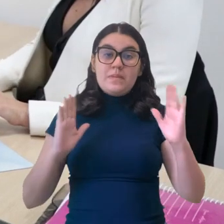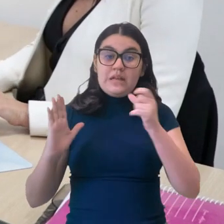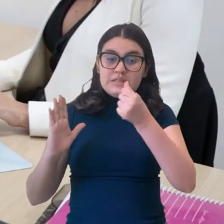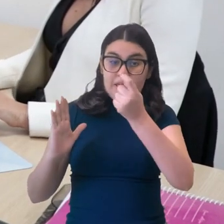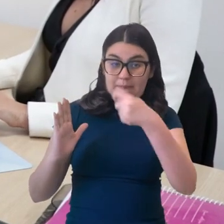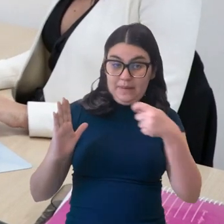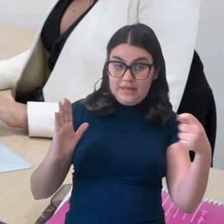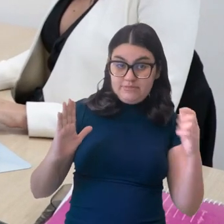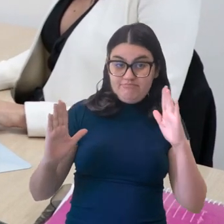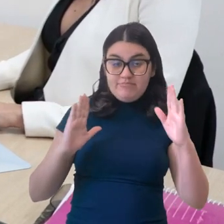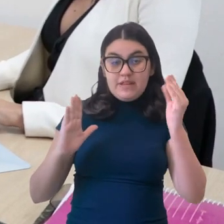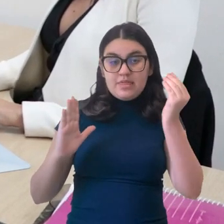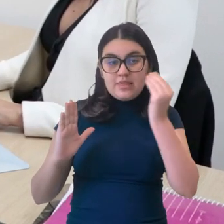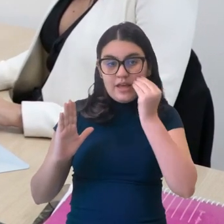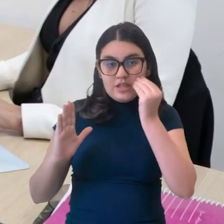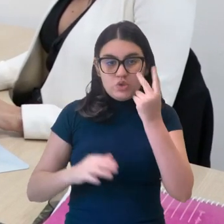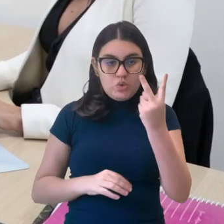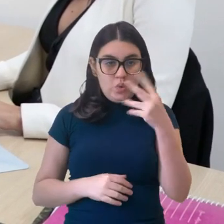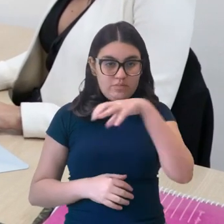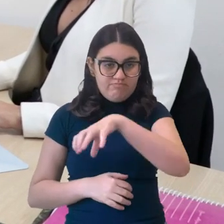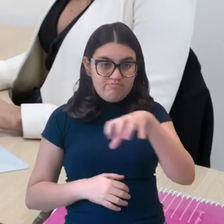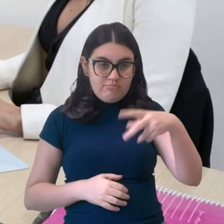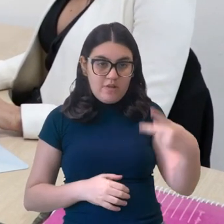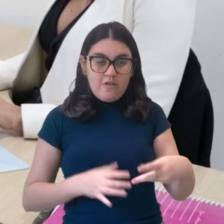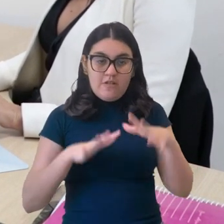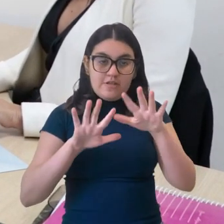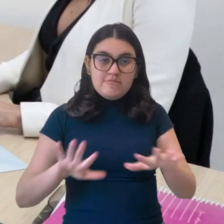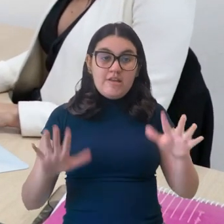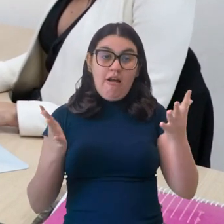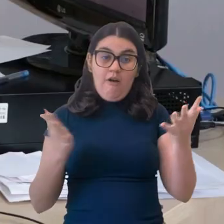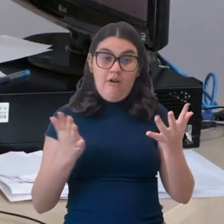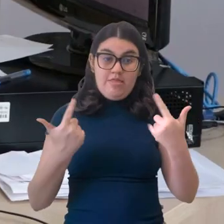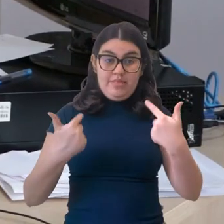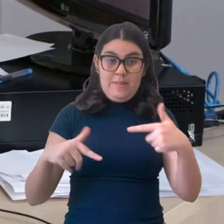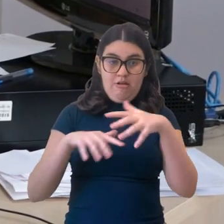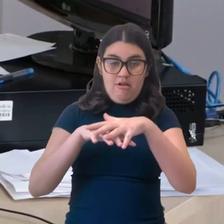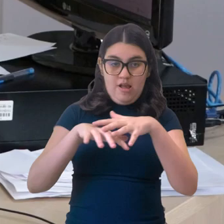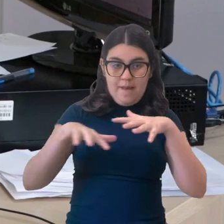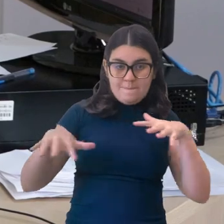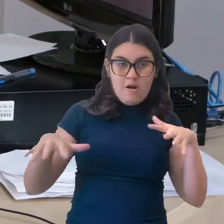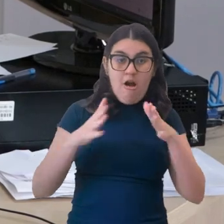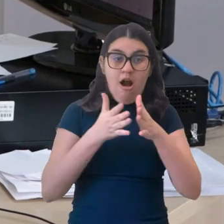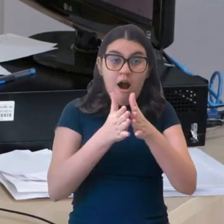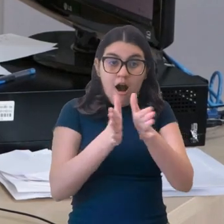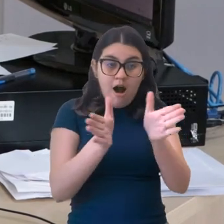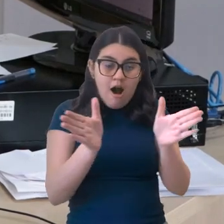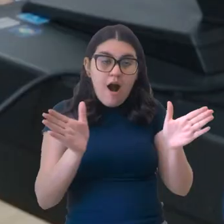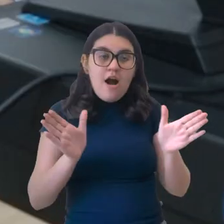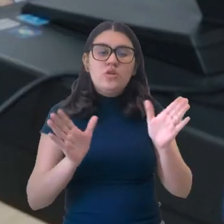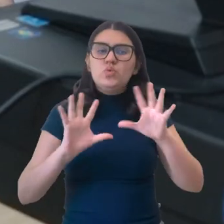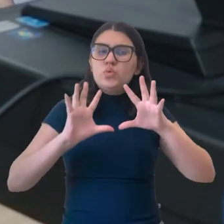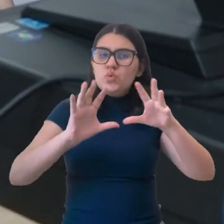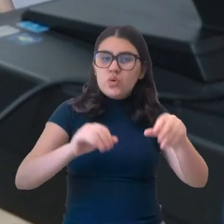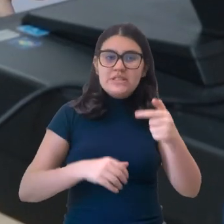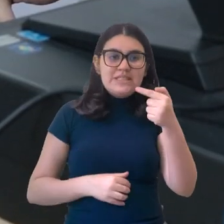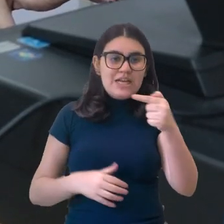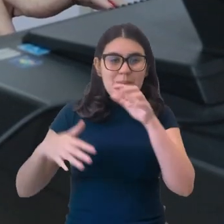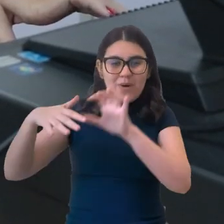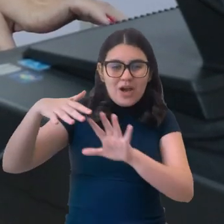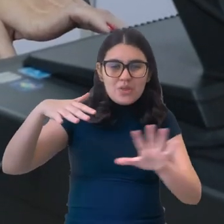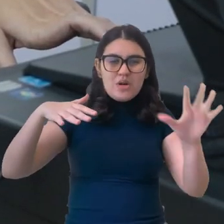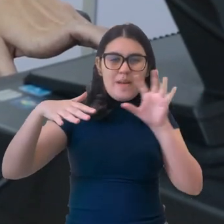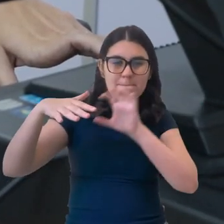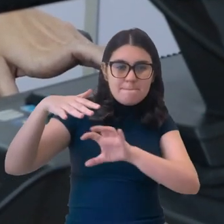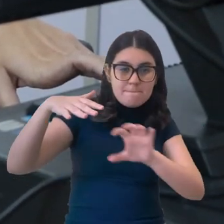Depois de seis meses da fase de testes em dois setores da UFC, agora o sistema de teletrabalho foi expandido. Em todas as sete pró